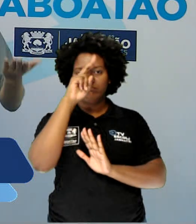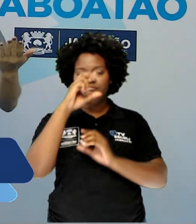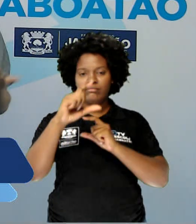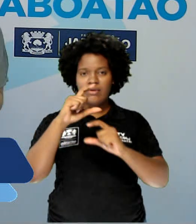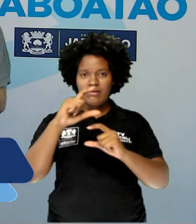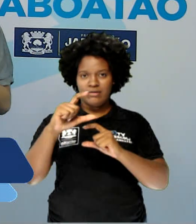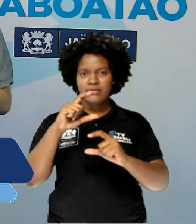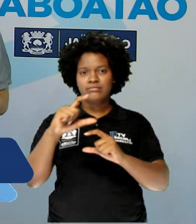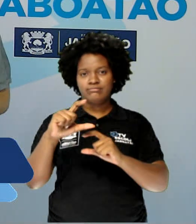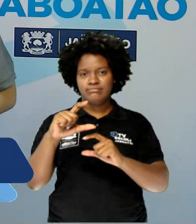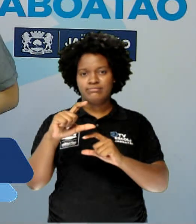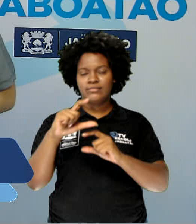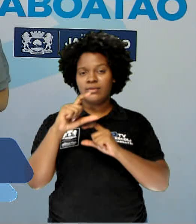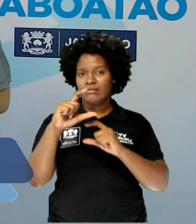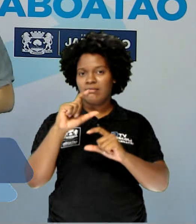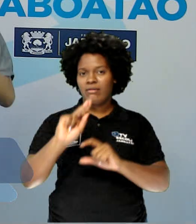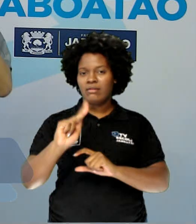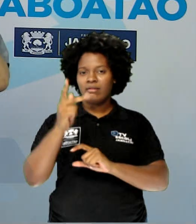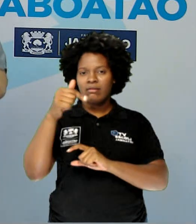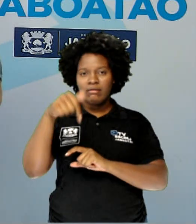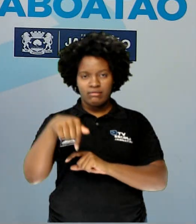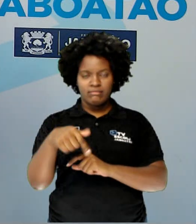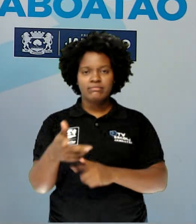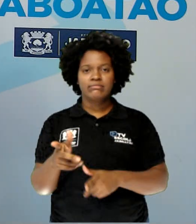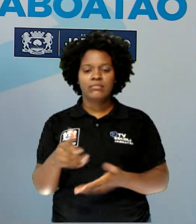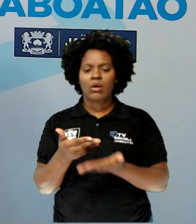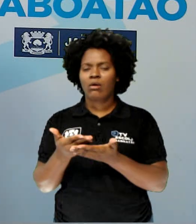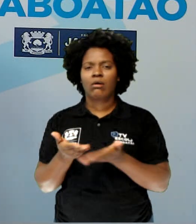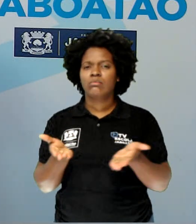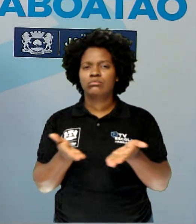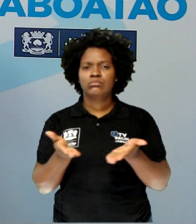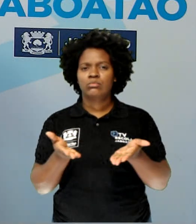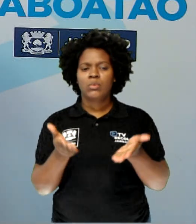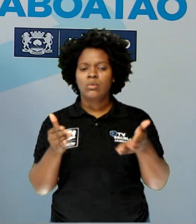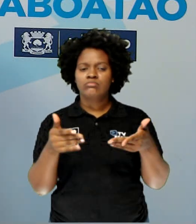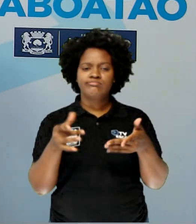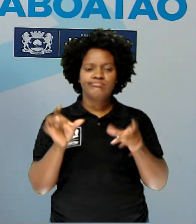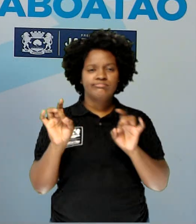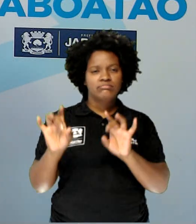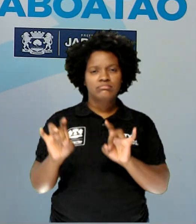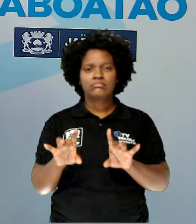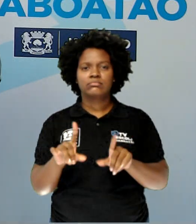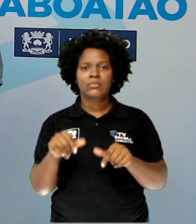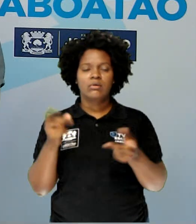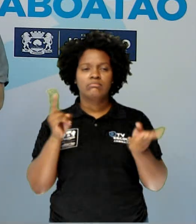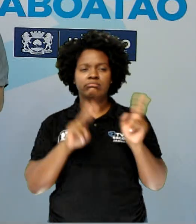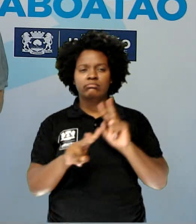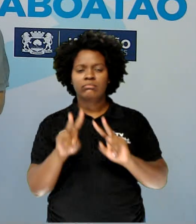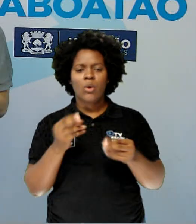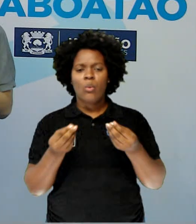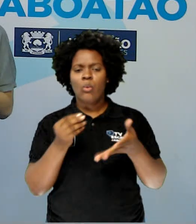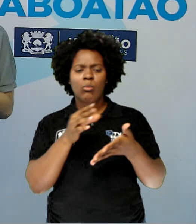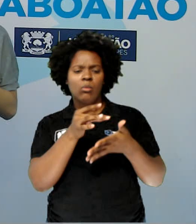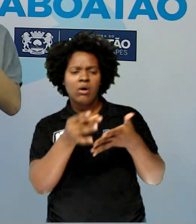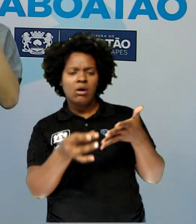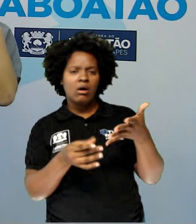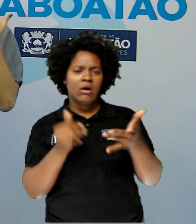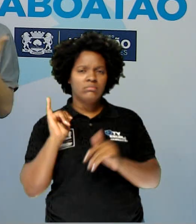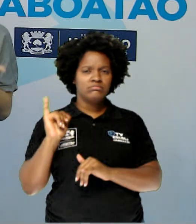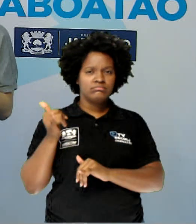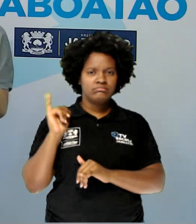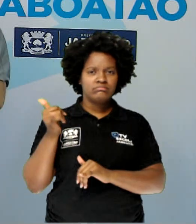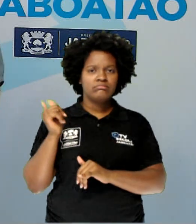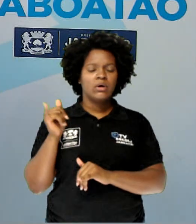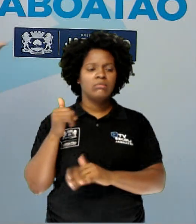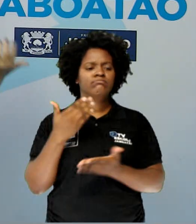ou se preferirem, HQ. Na aula de hoje, em especial, a gente vai ver como os elementos da narrativa, que a gente